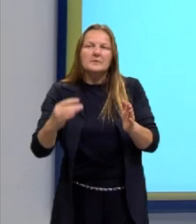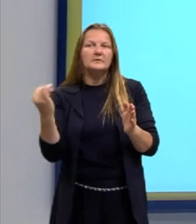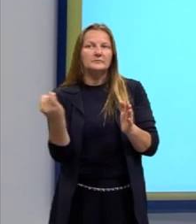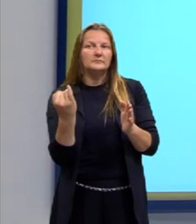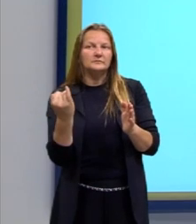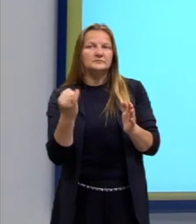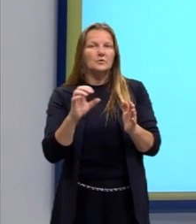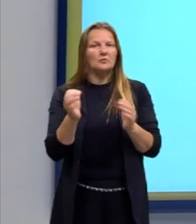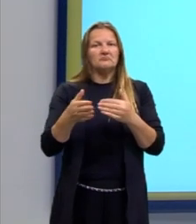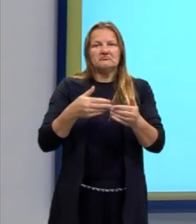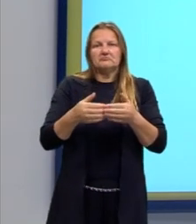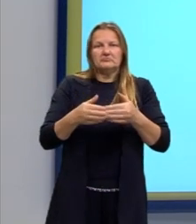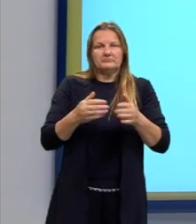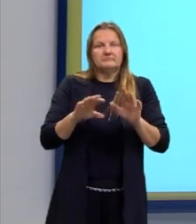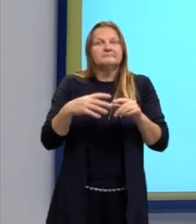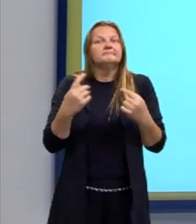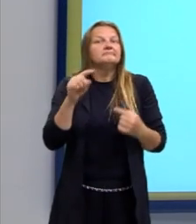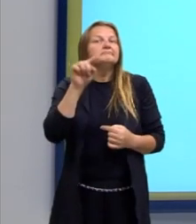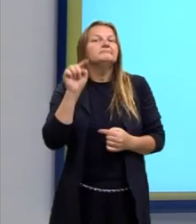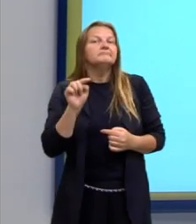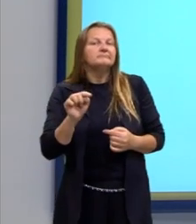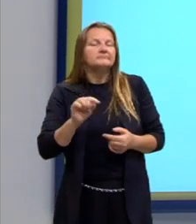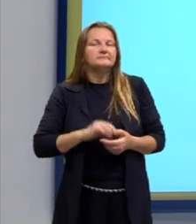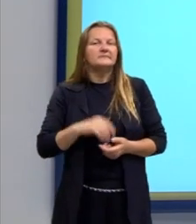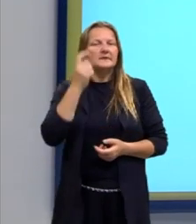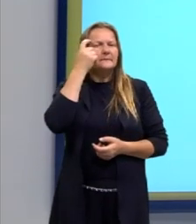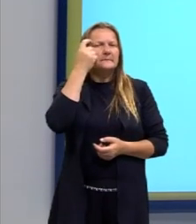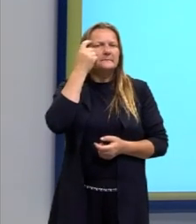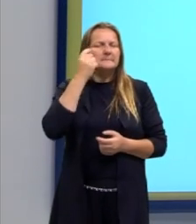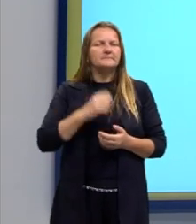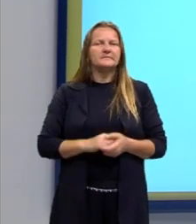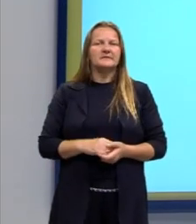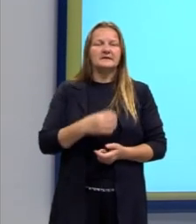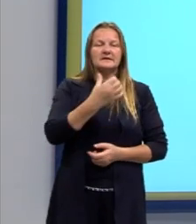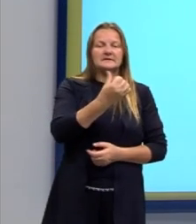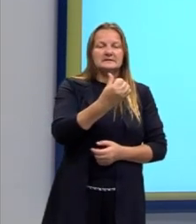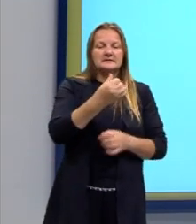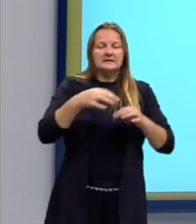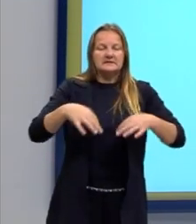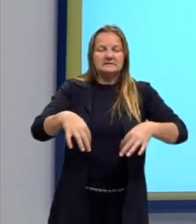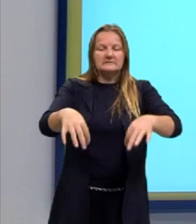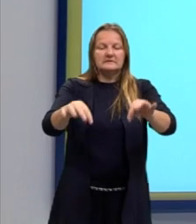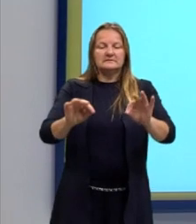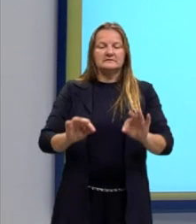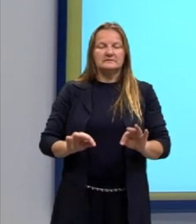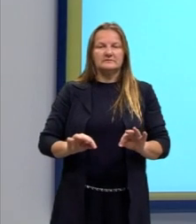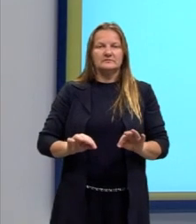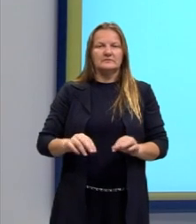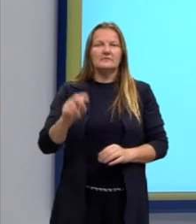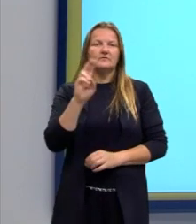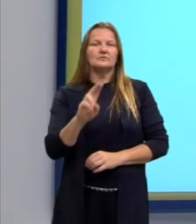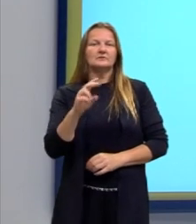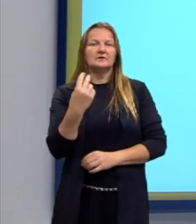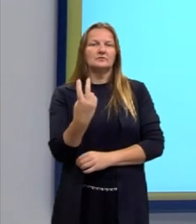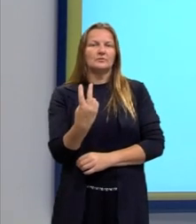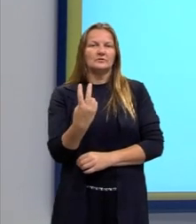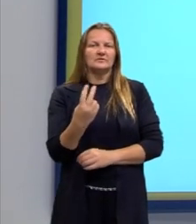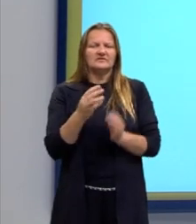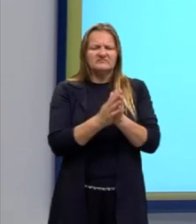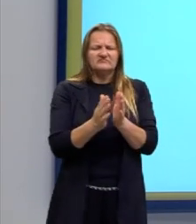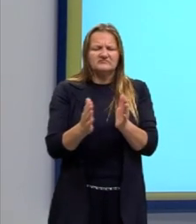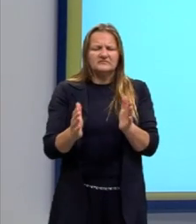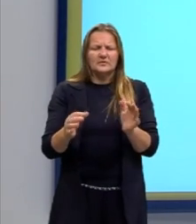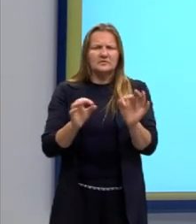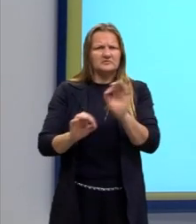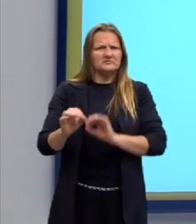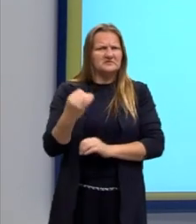E aí a gente vai pensar, né? Bom, eu tenho lá seis tecidos, eu vou utilizar dois. Mas a ordem que eu